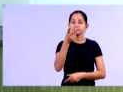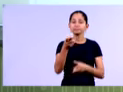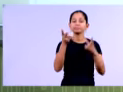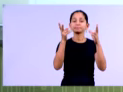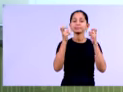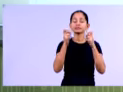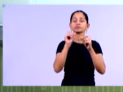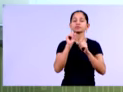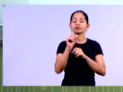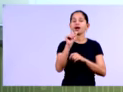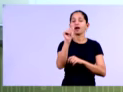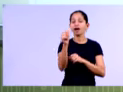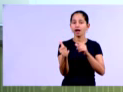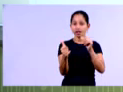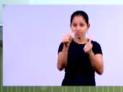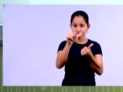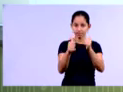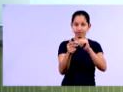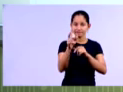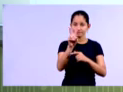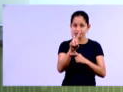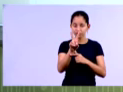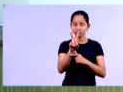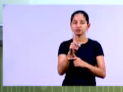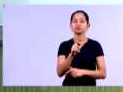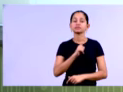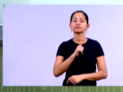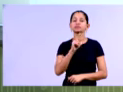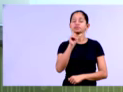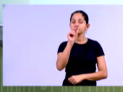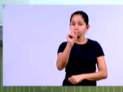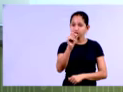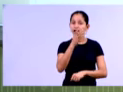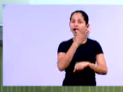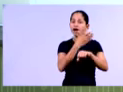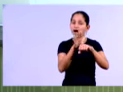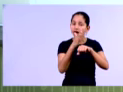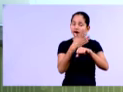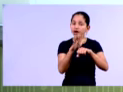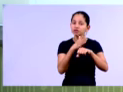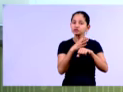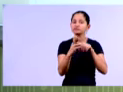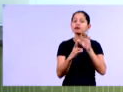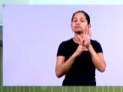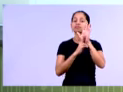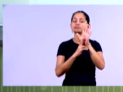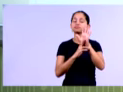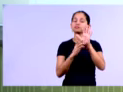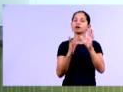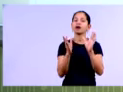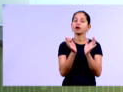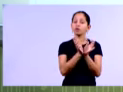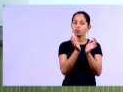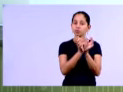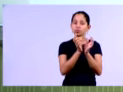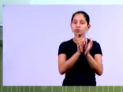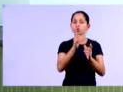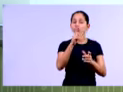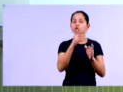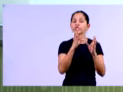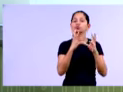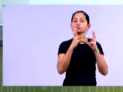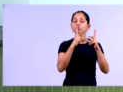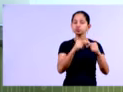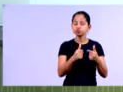análise vertical do balanço patrimonial, ok, de um exercício, né, que é a participação de cada conta em relação ao grupo, e de dois